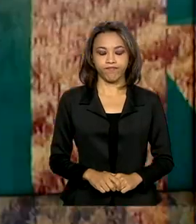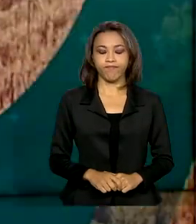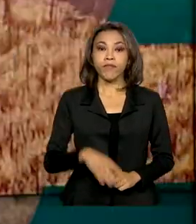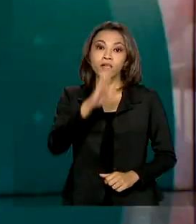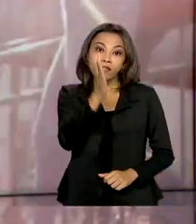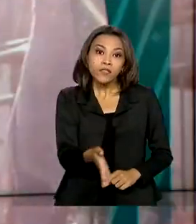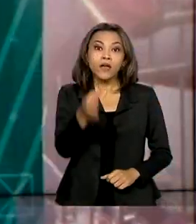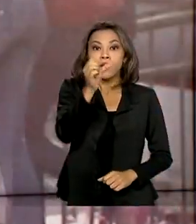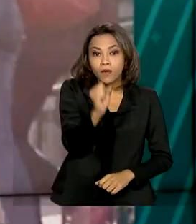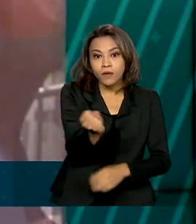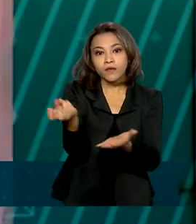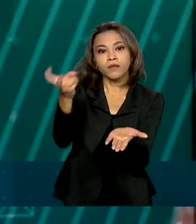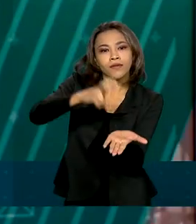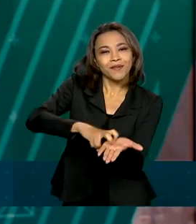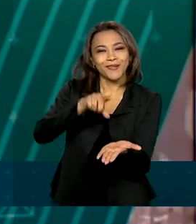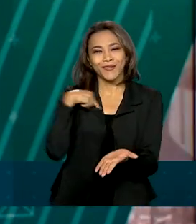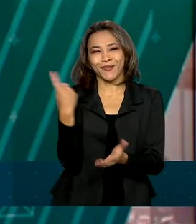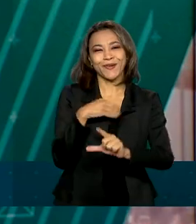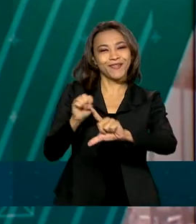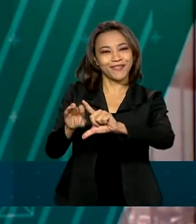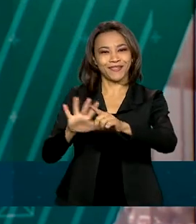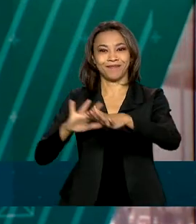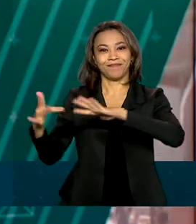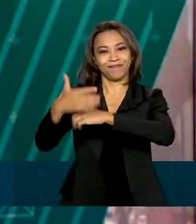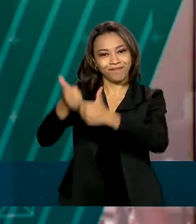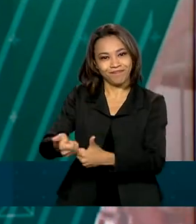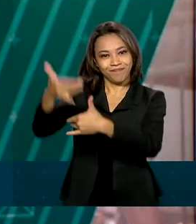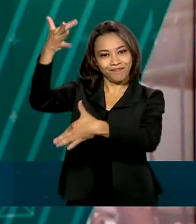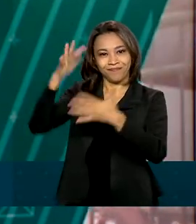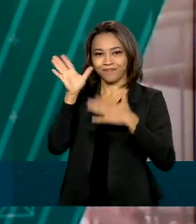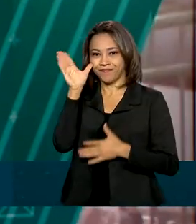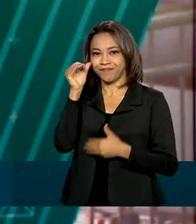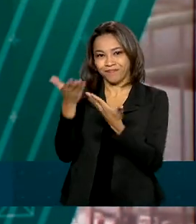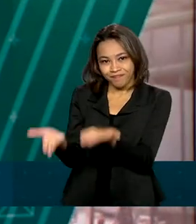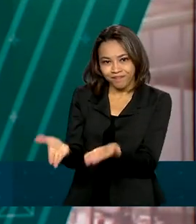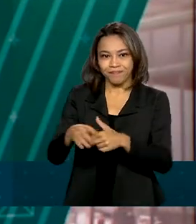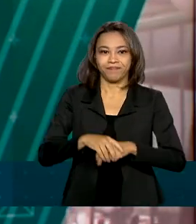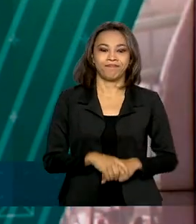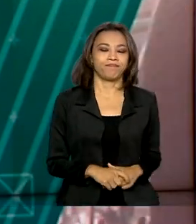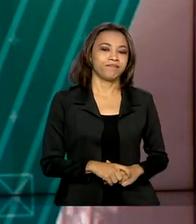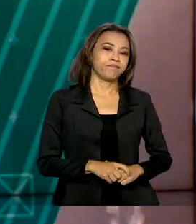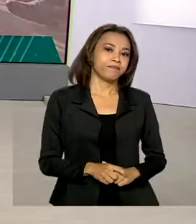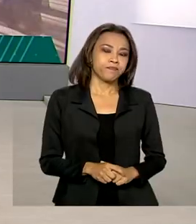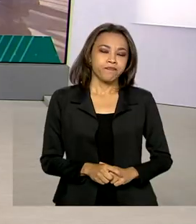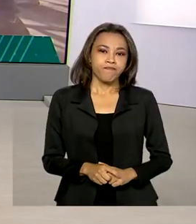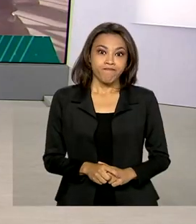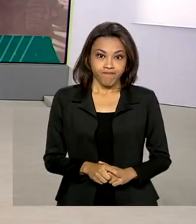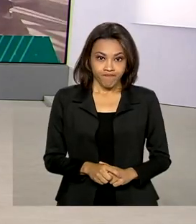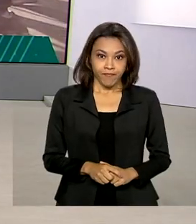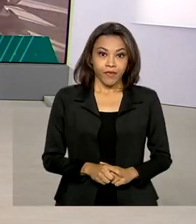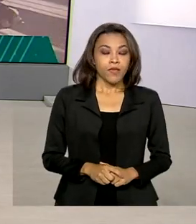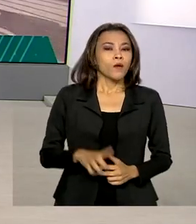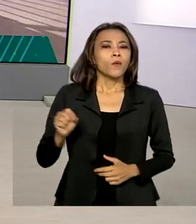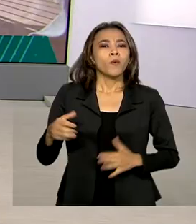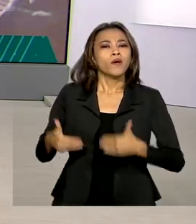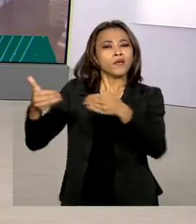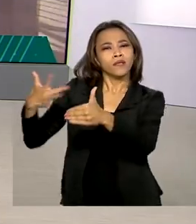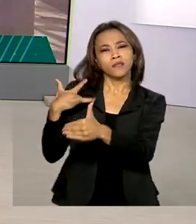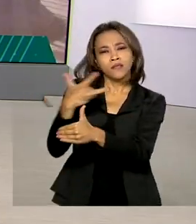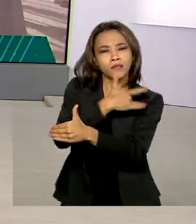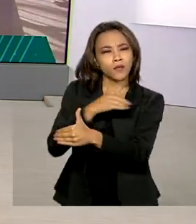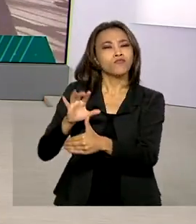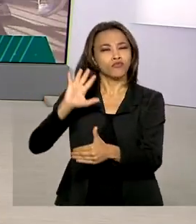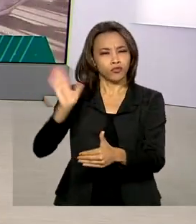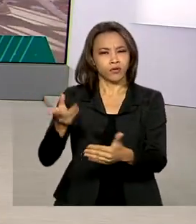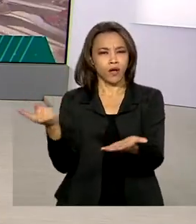São 8 horas da manhã e nós estamos ao vivo também pelas redes sociais. O Ministério da Saúde